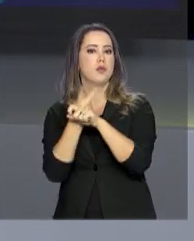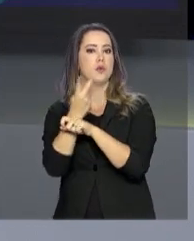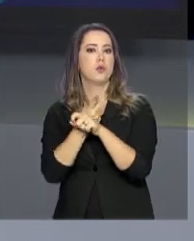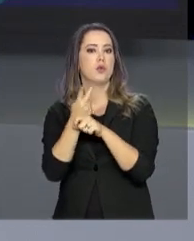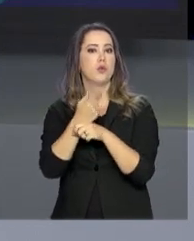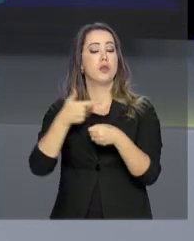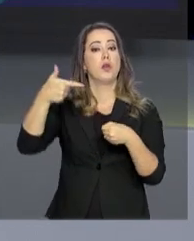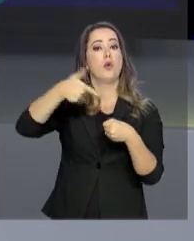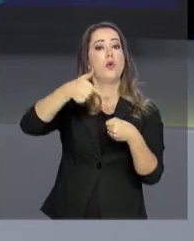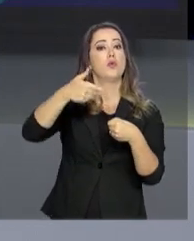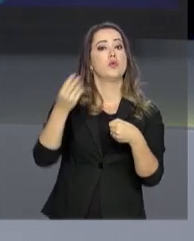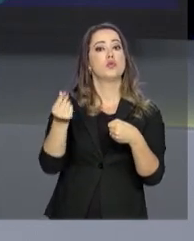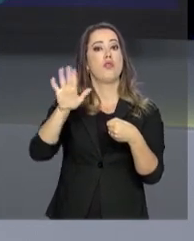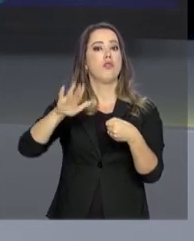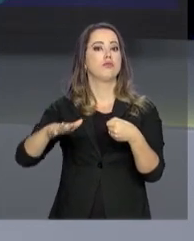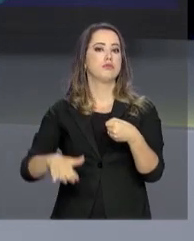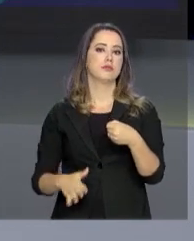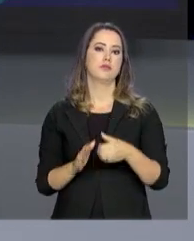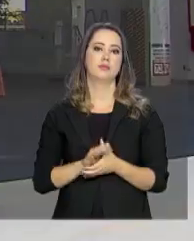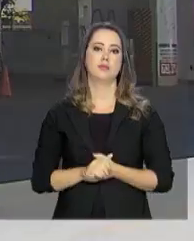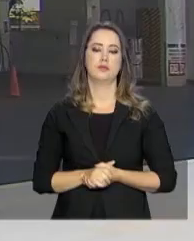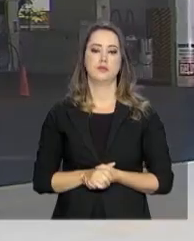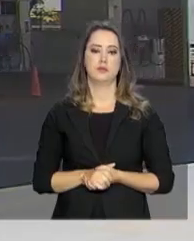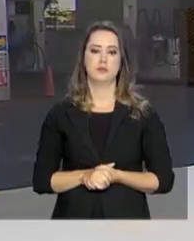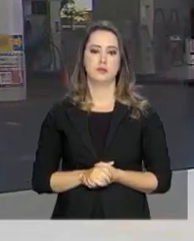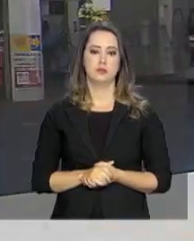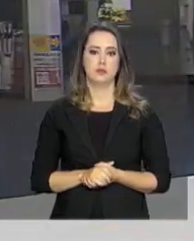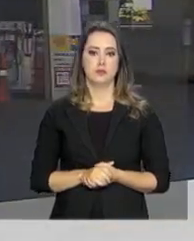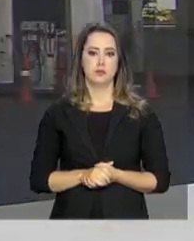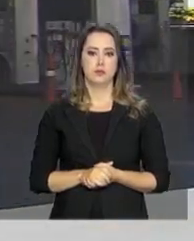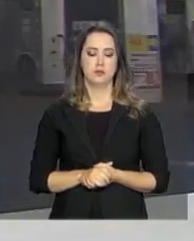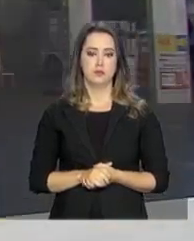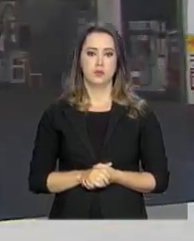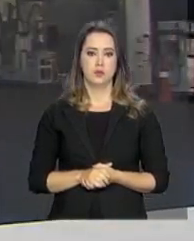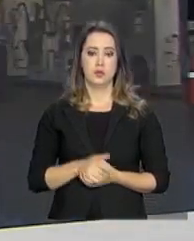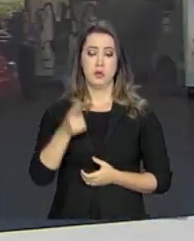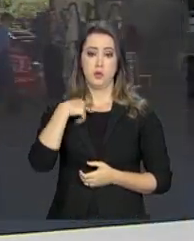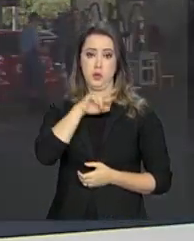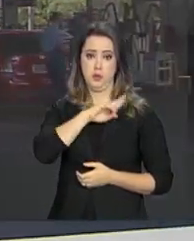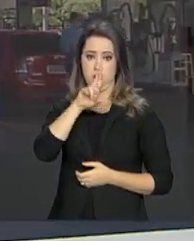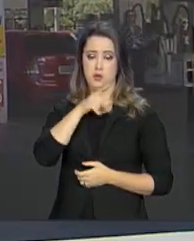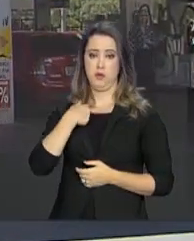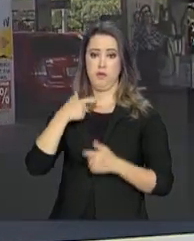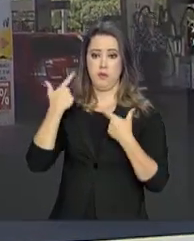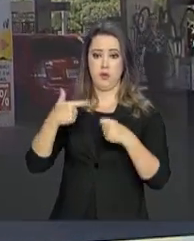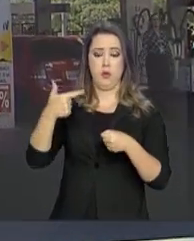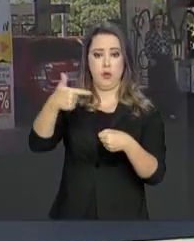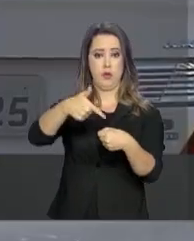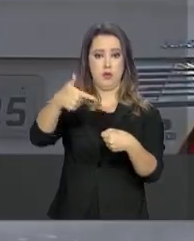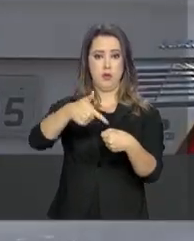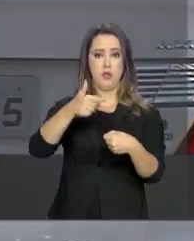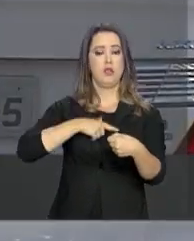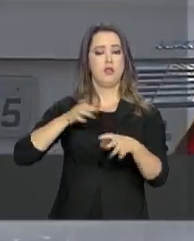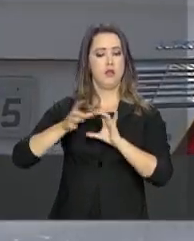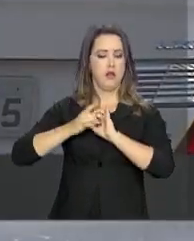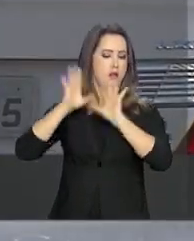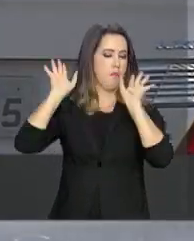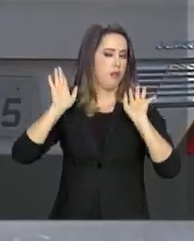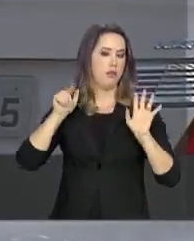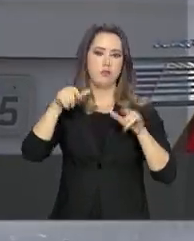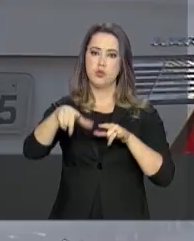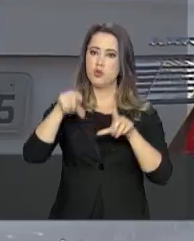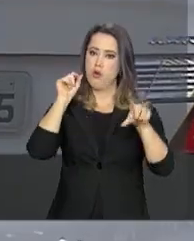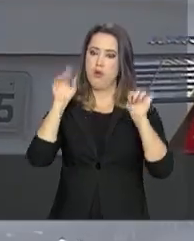busca pelo combustível mais barato. Os donos dos postos de combustível no Brasil têm autonomia para